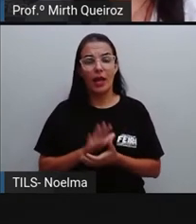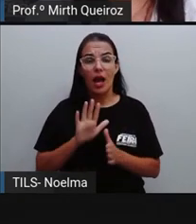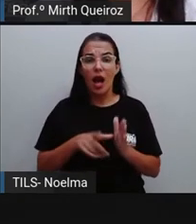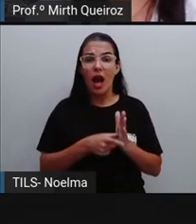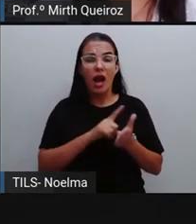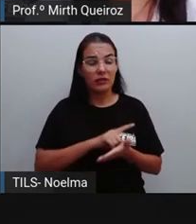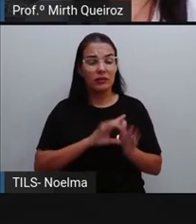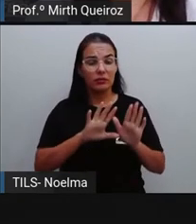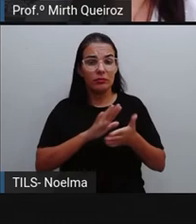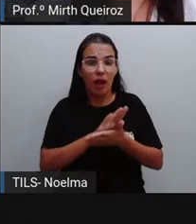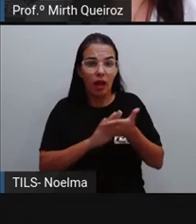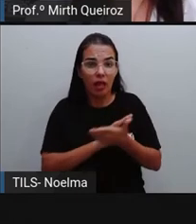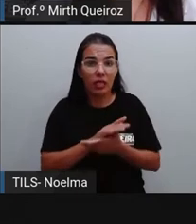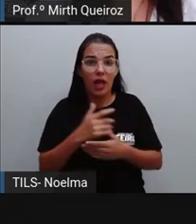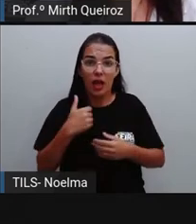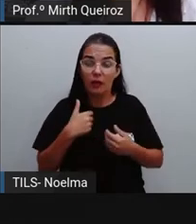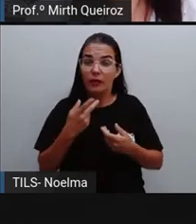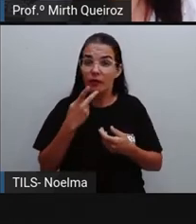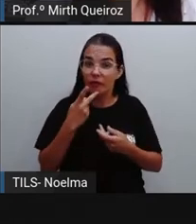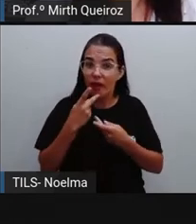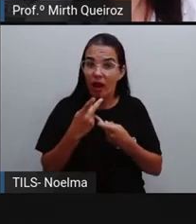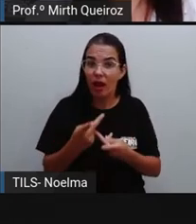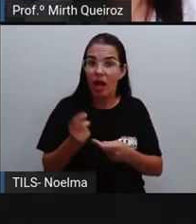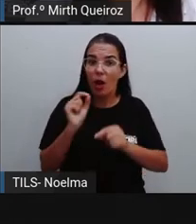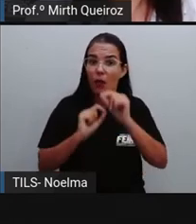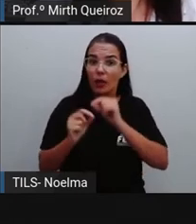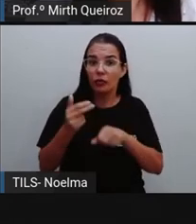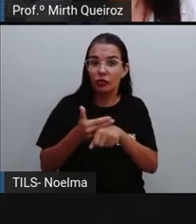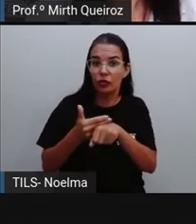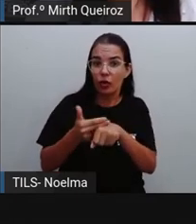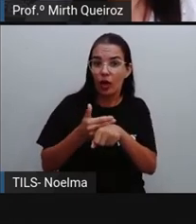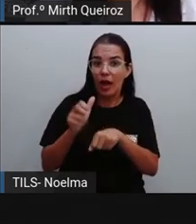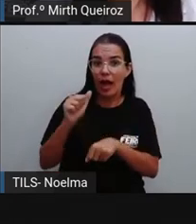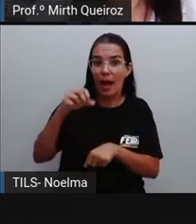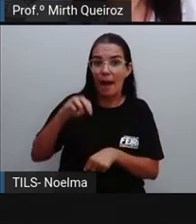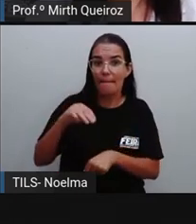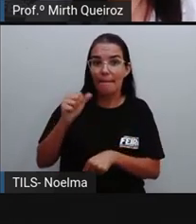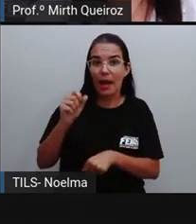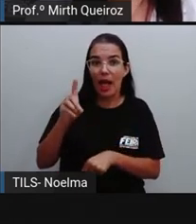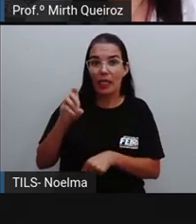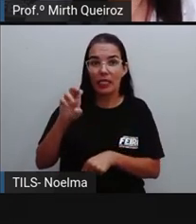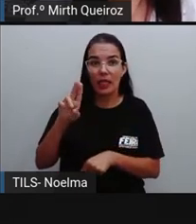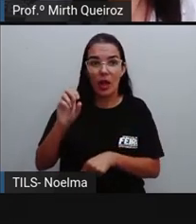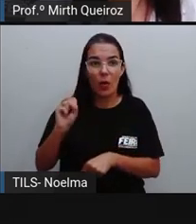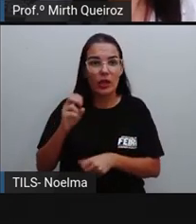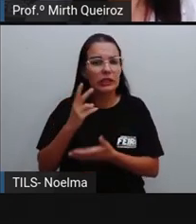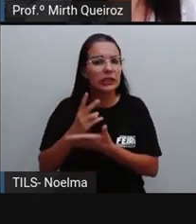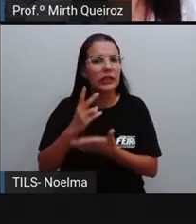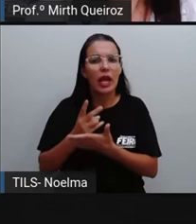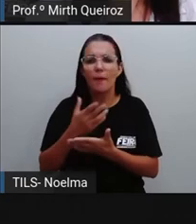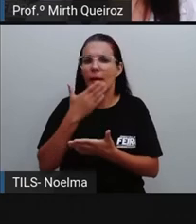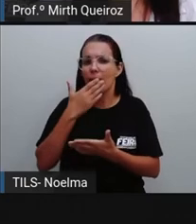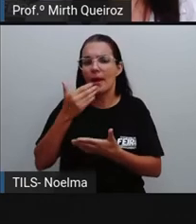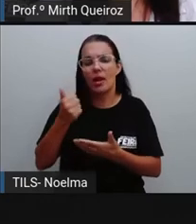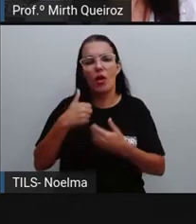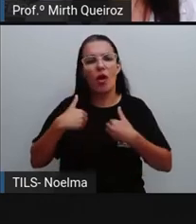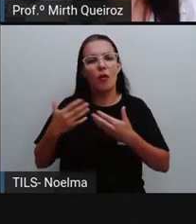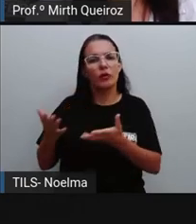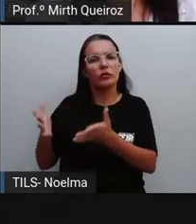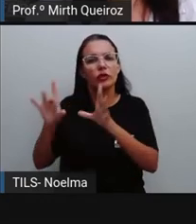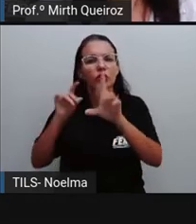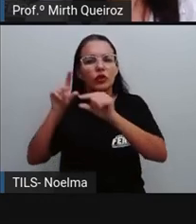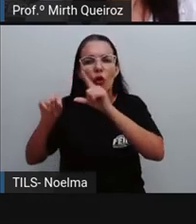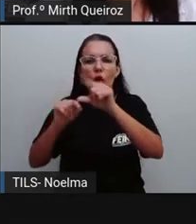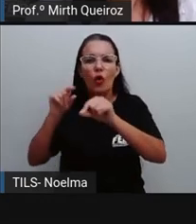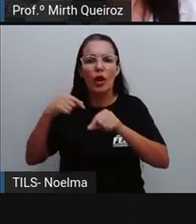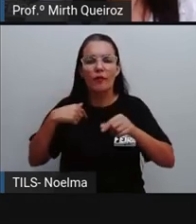Antes de mais nada, devo ressaltar que os chocolates Amadeu sempre foram preferência por todos